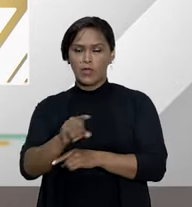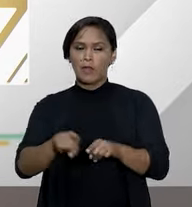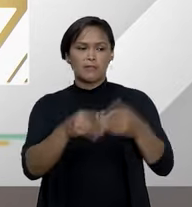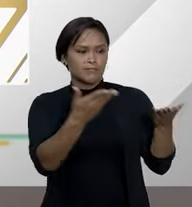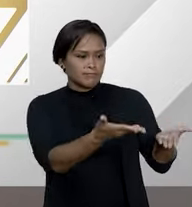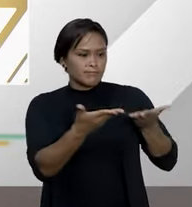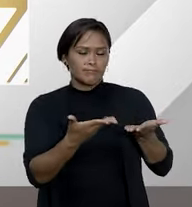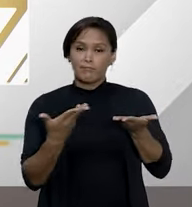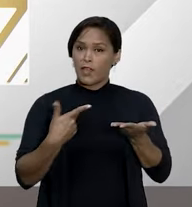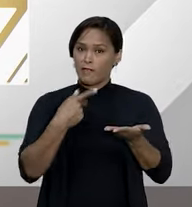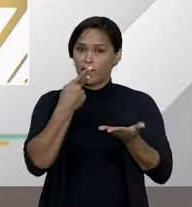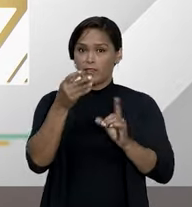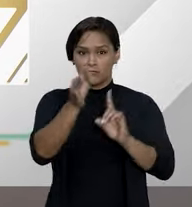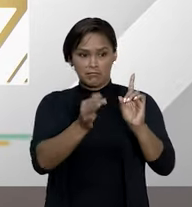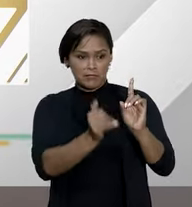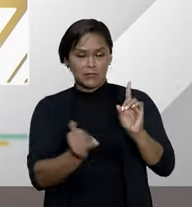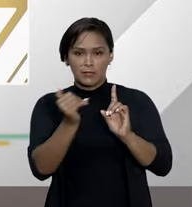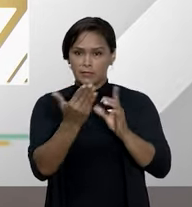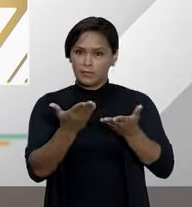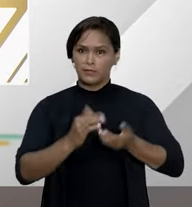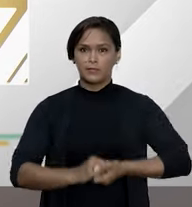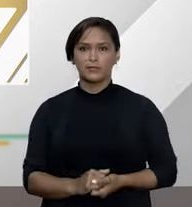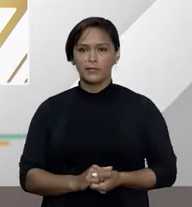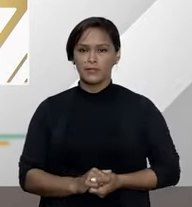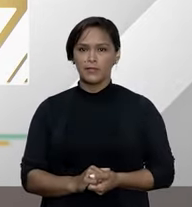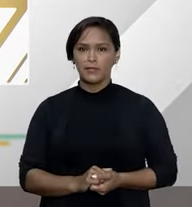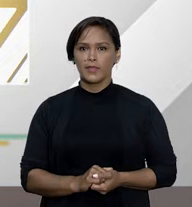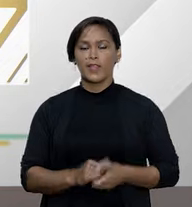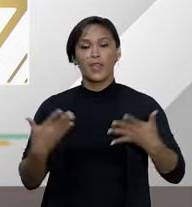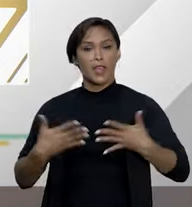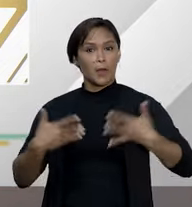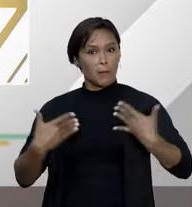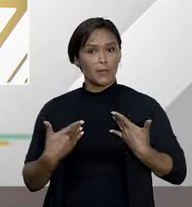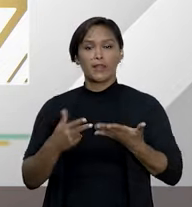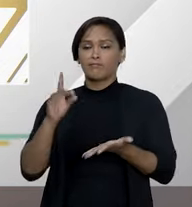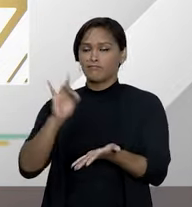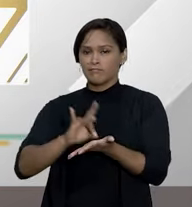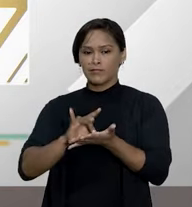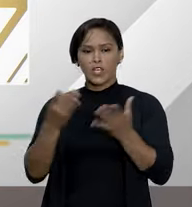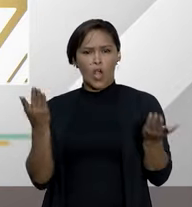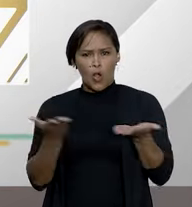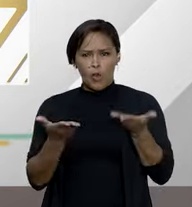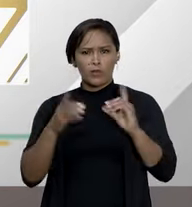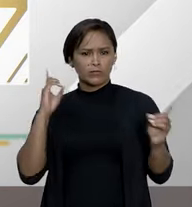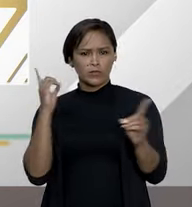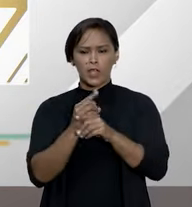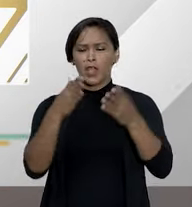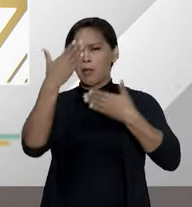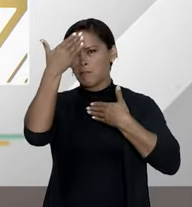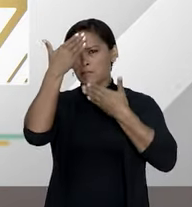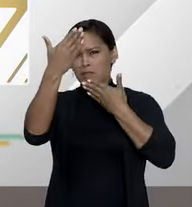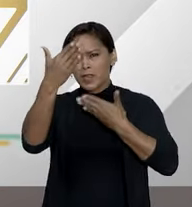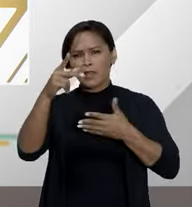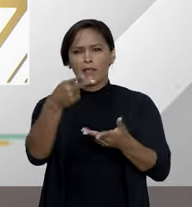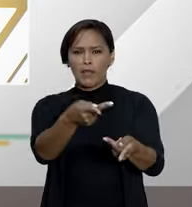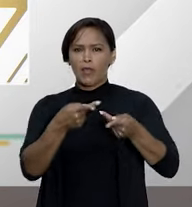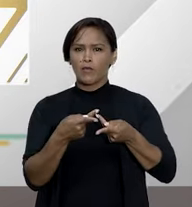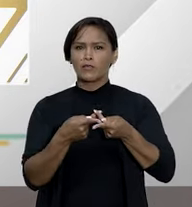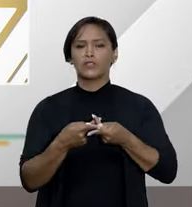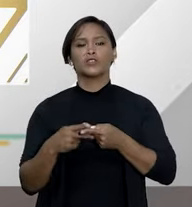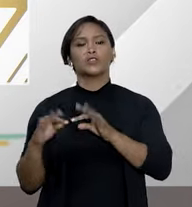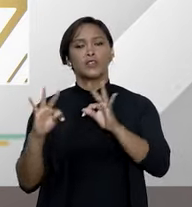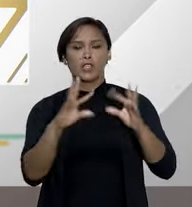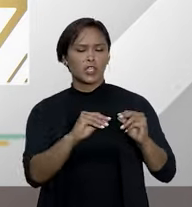Seja muito bem-vindo, desembargador. É um prazer estar aqui com vocês. Agradeço pelo convite e saúdo os